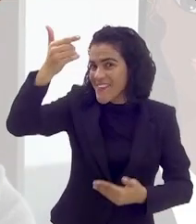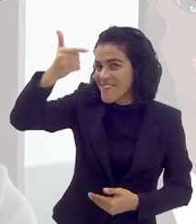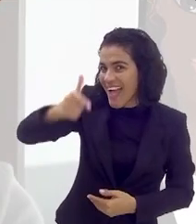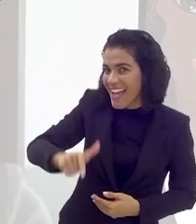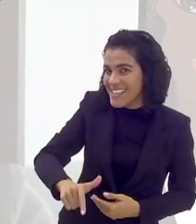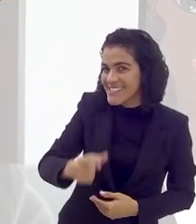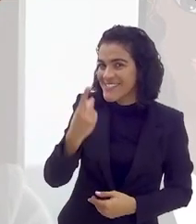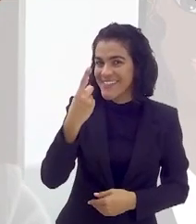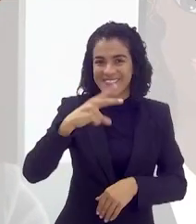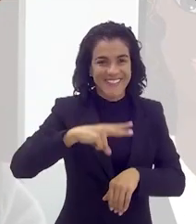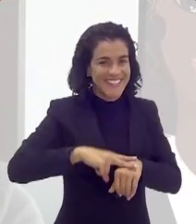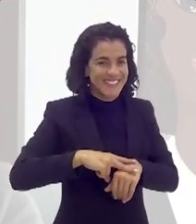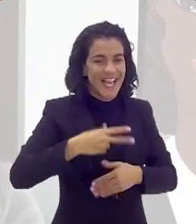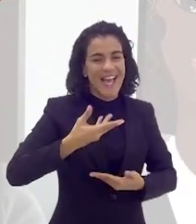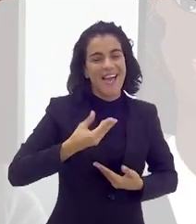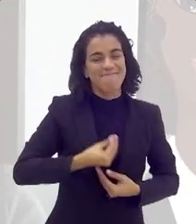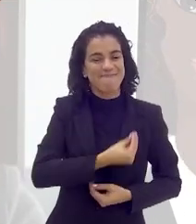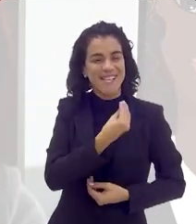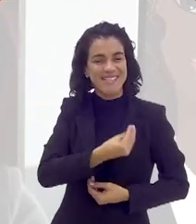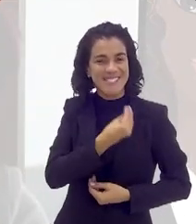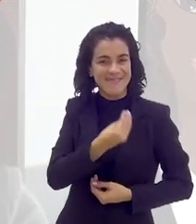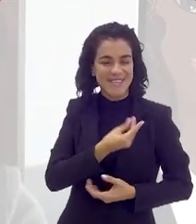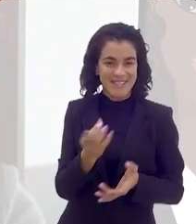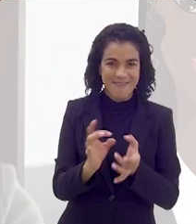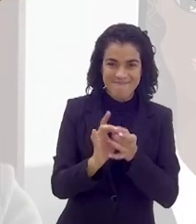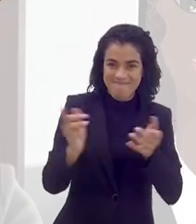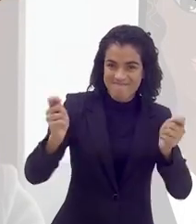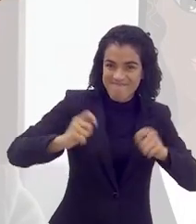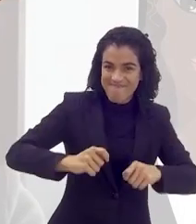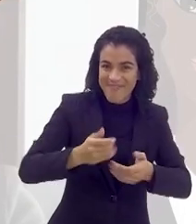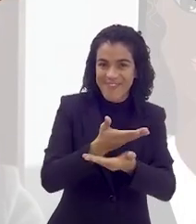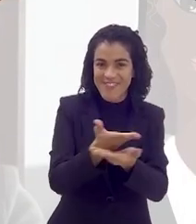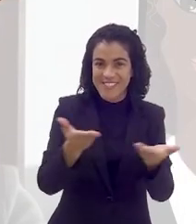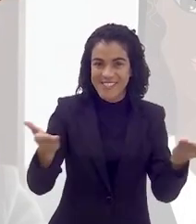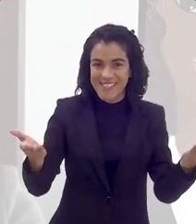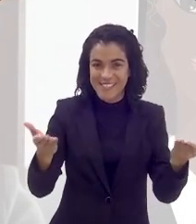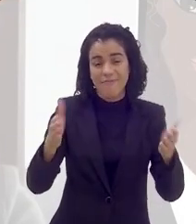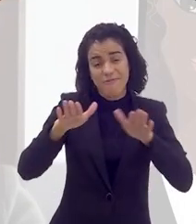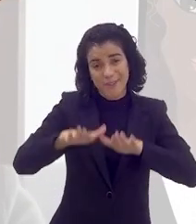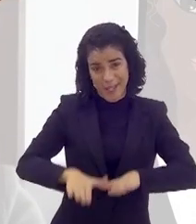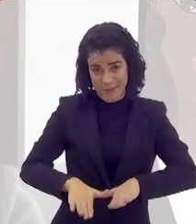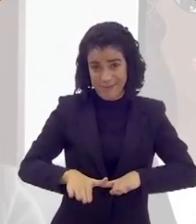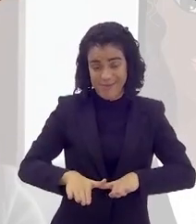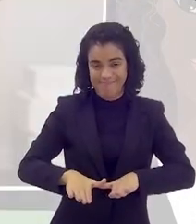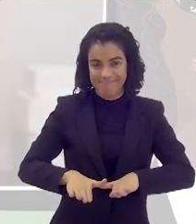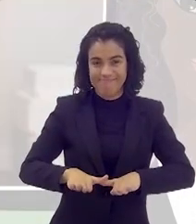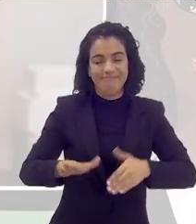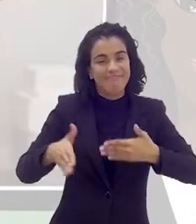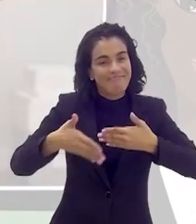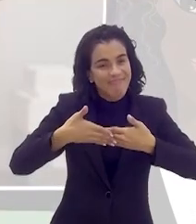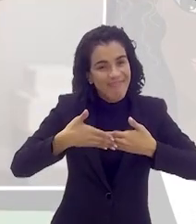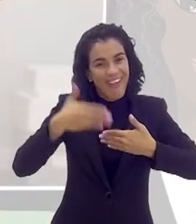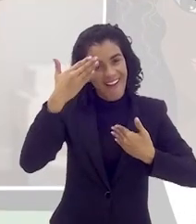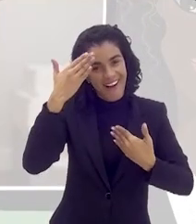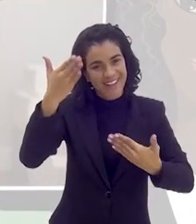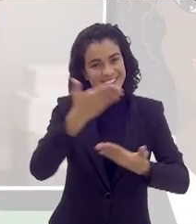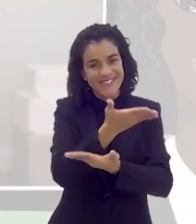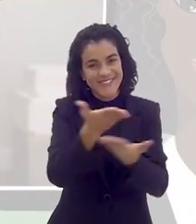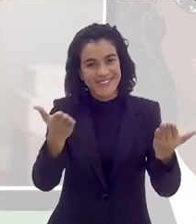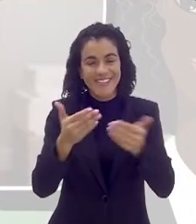obrigada, agradeço mais uma vez a participação e a disponibilidade de vocês. Ficamos por aqui.